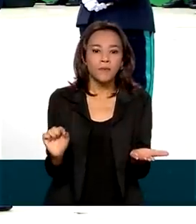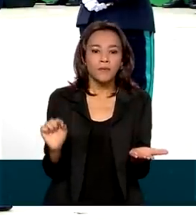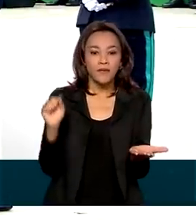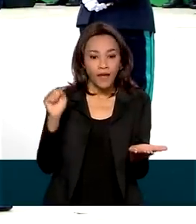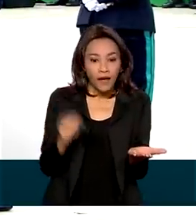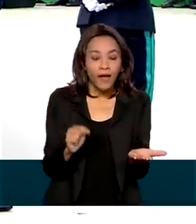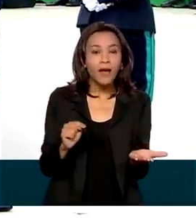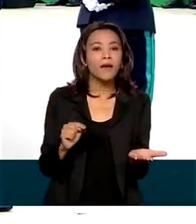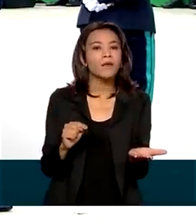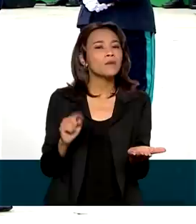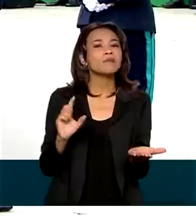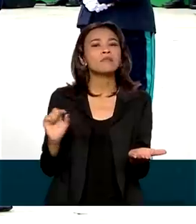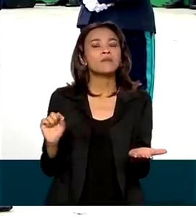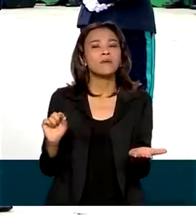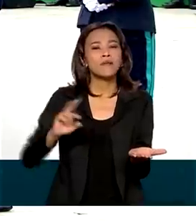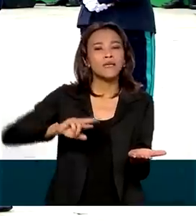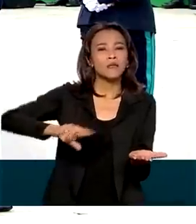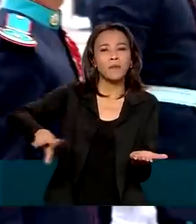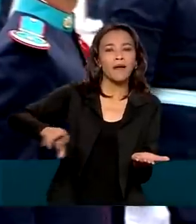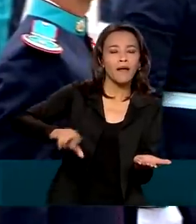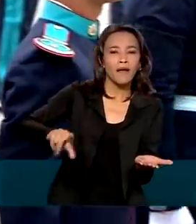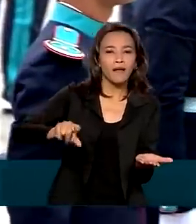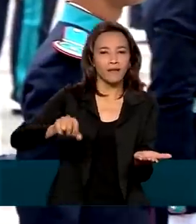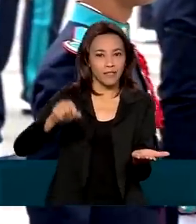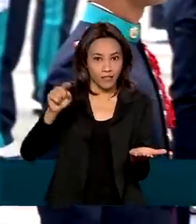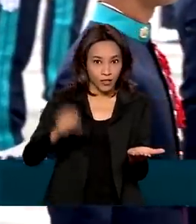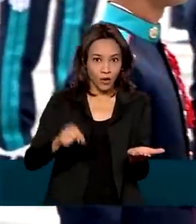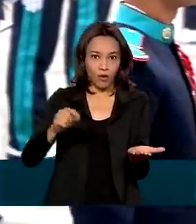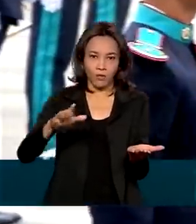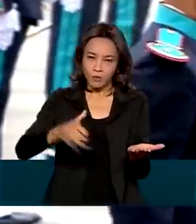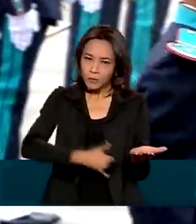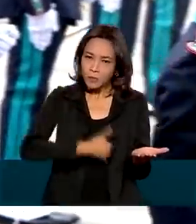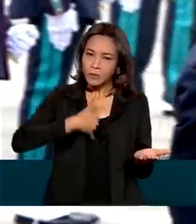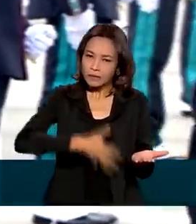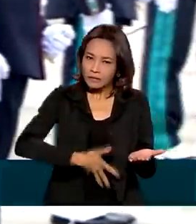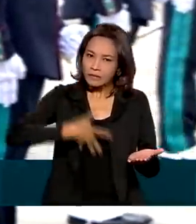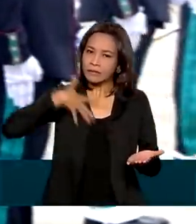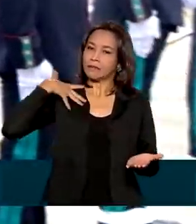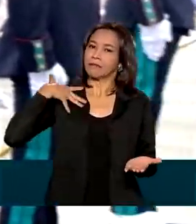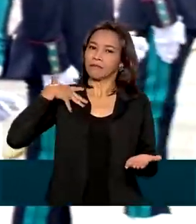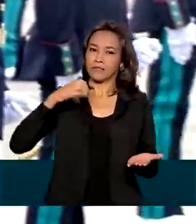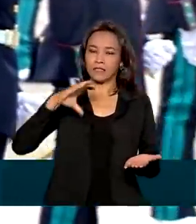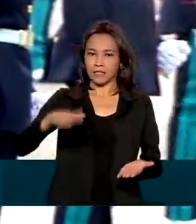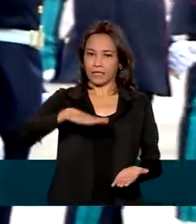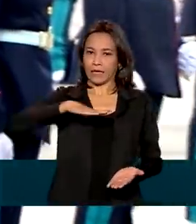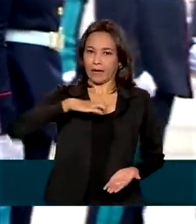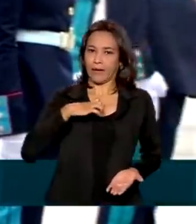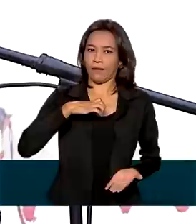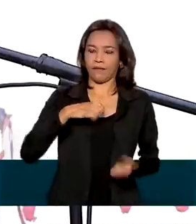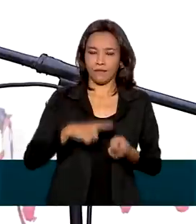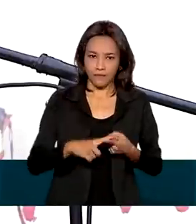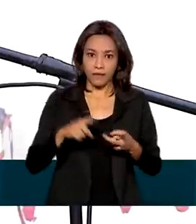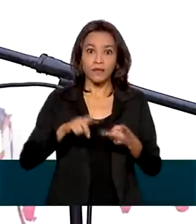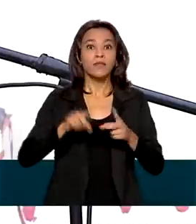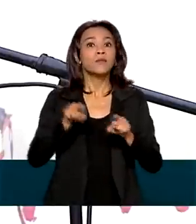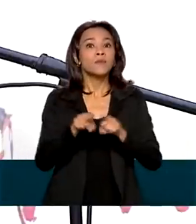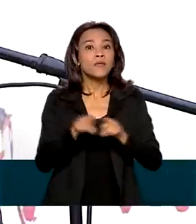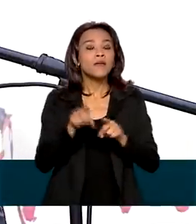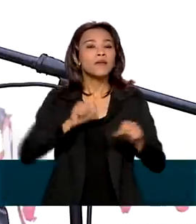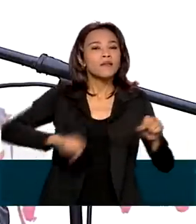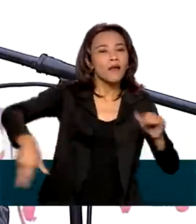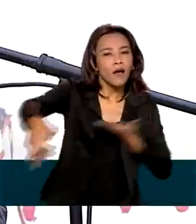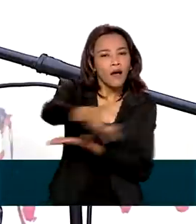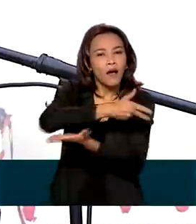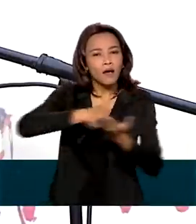Título que não se atrela a nada mais, senão a nobreza de caráter. Que se reflete na integridade, na probridade,